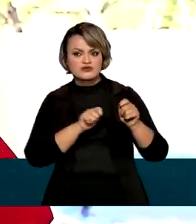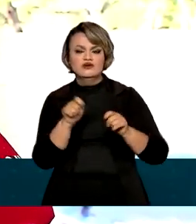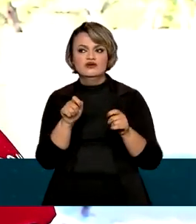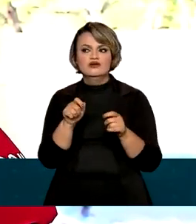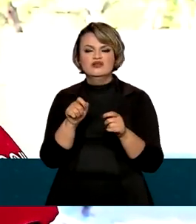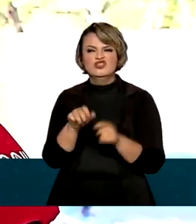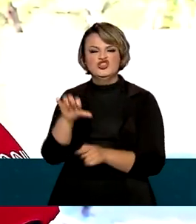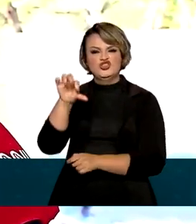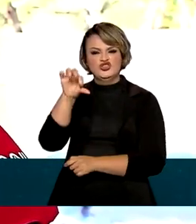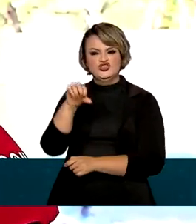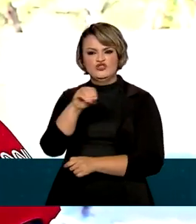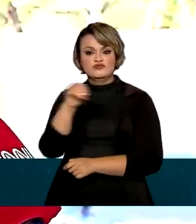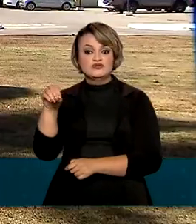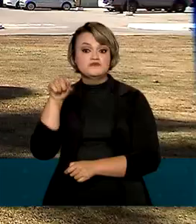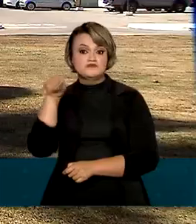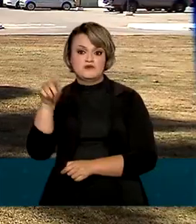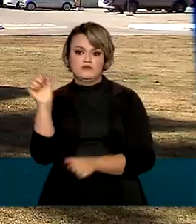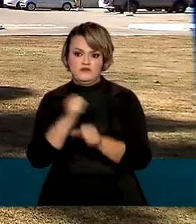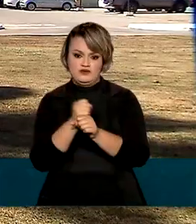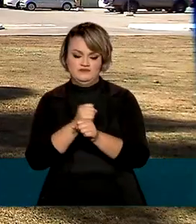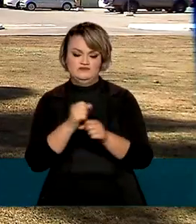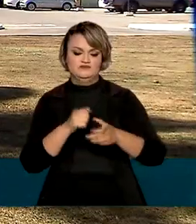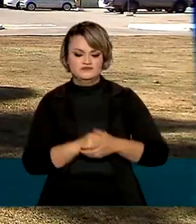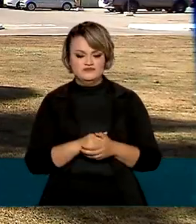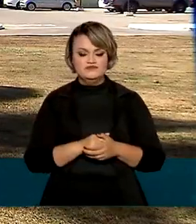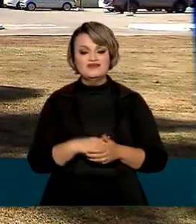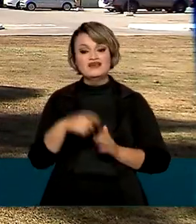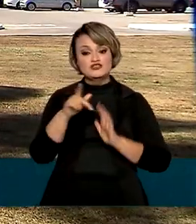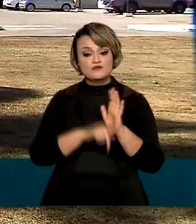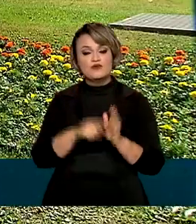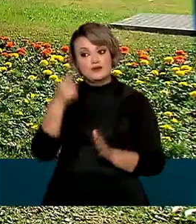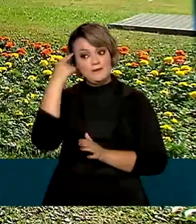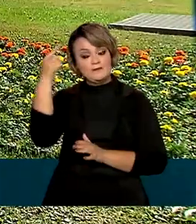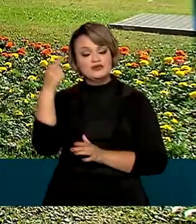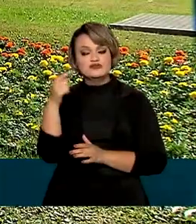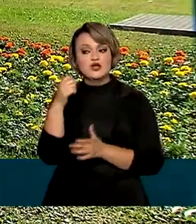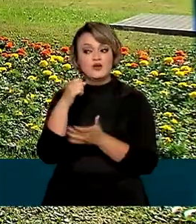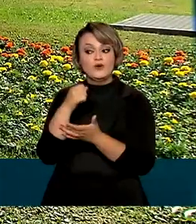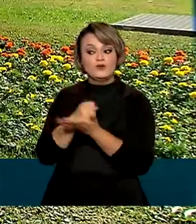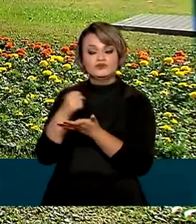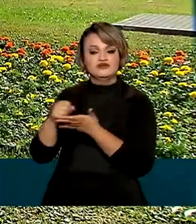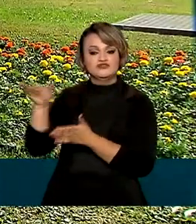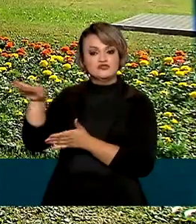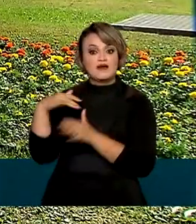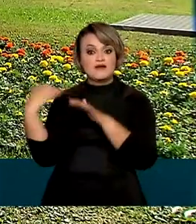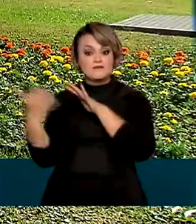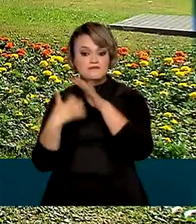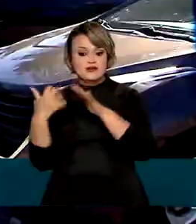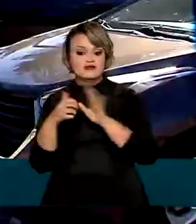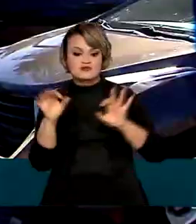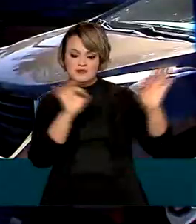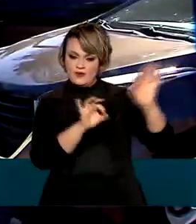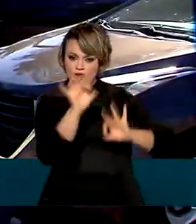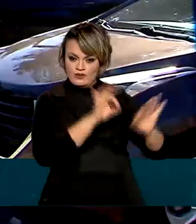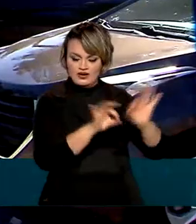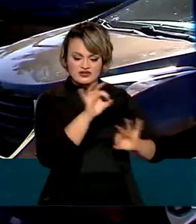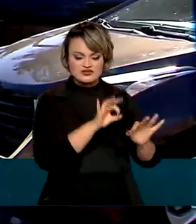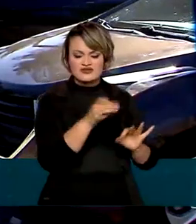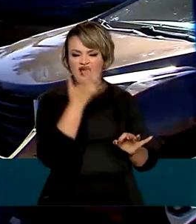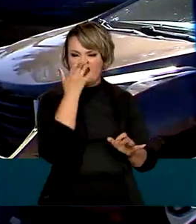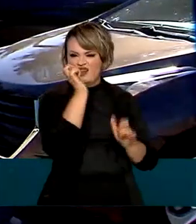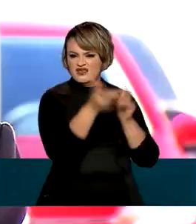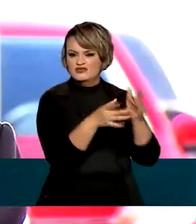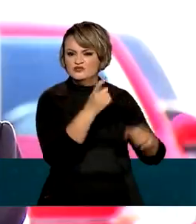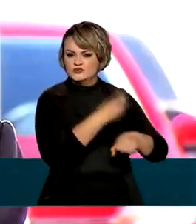900 mil por ano. O programa também prevê a contratação de uma empresa para fazer o gerenciamento de resíduos